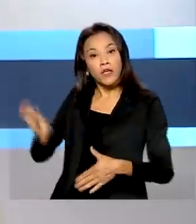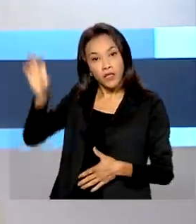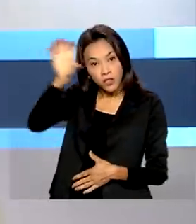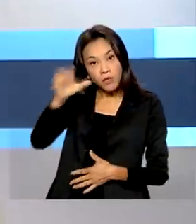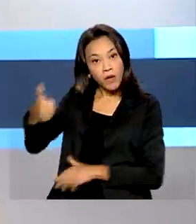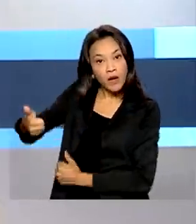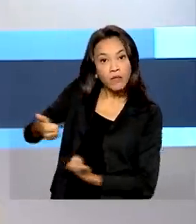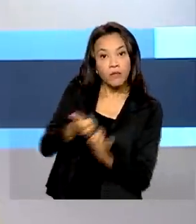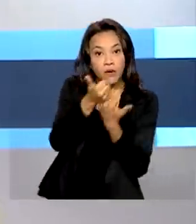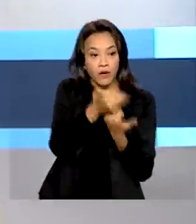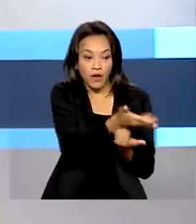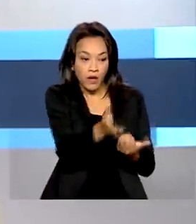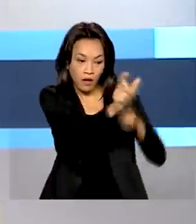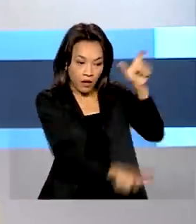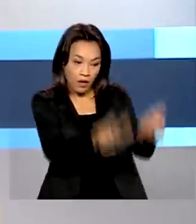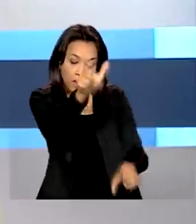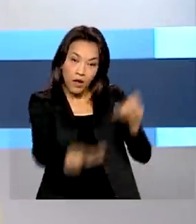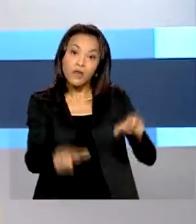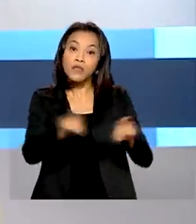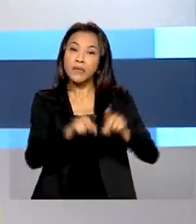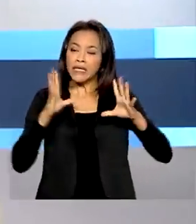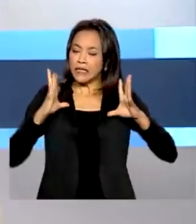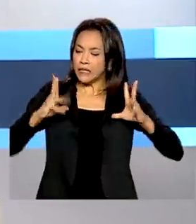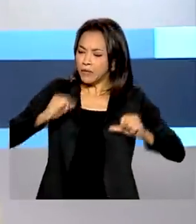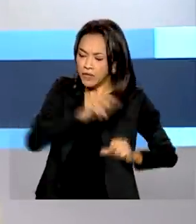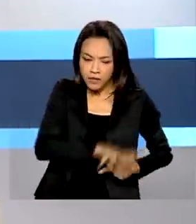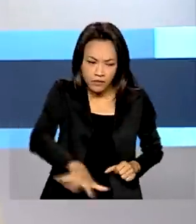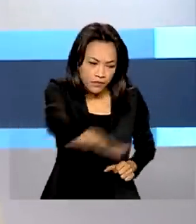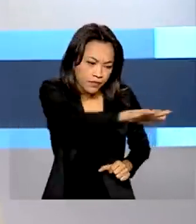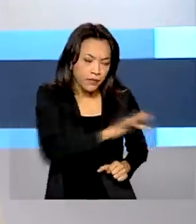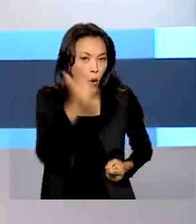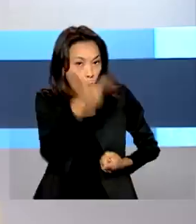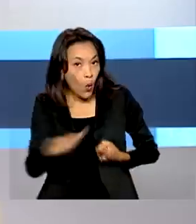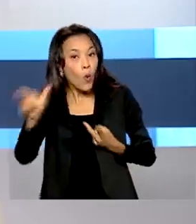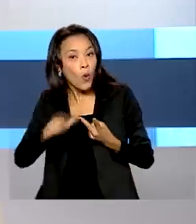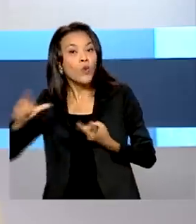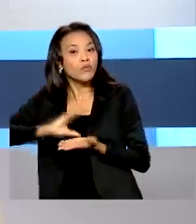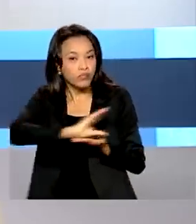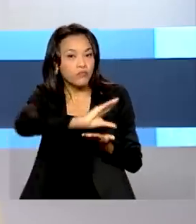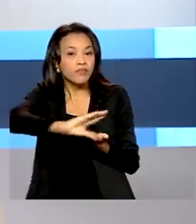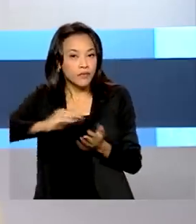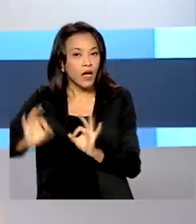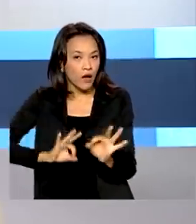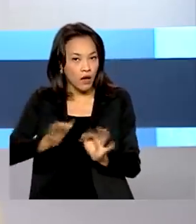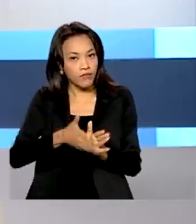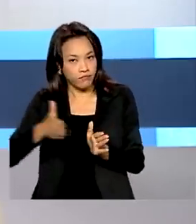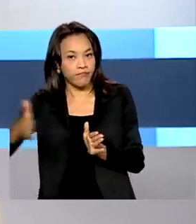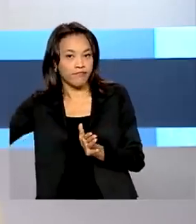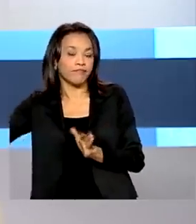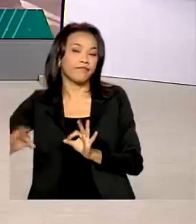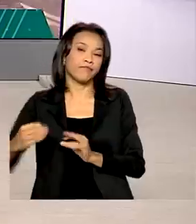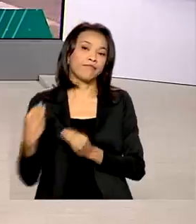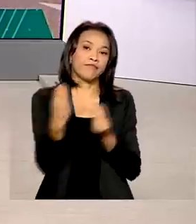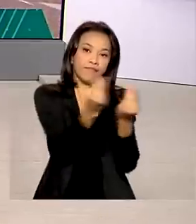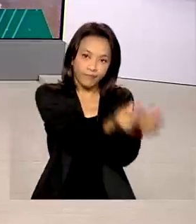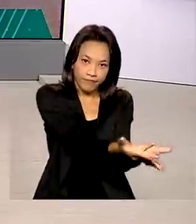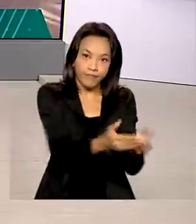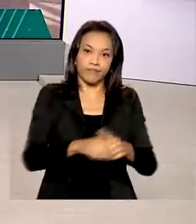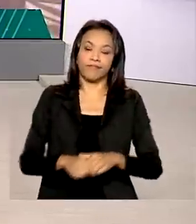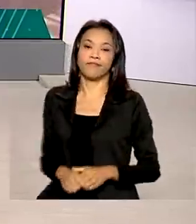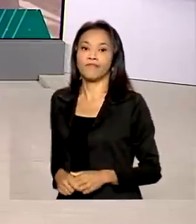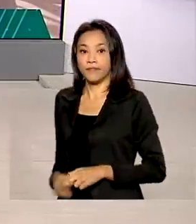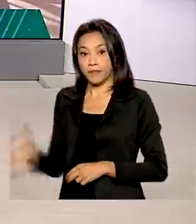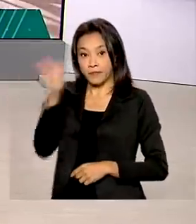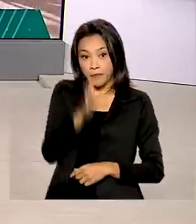assistência à população e também para limpeza urbana. Outros repasses estão previstos para os próximos dias. O